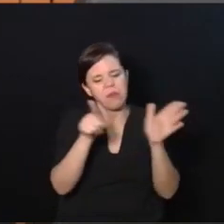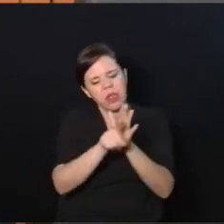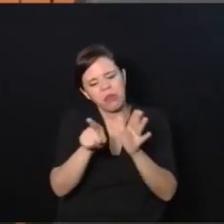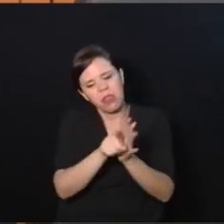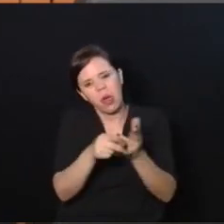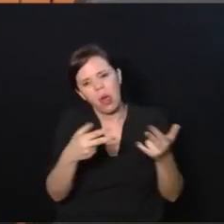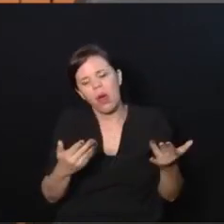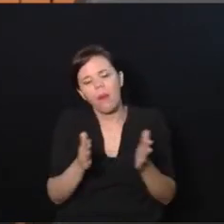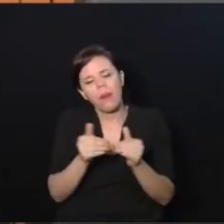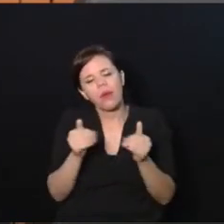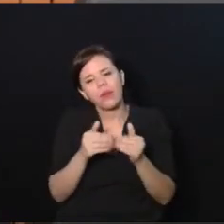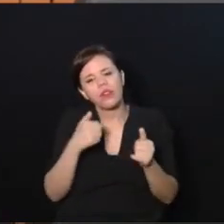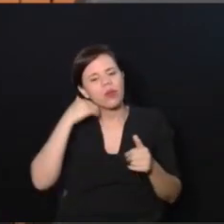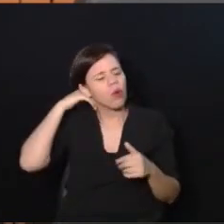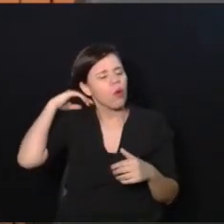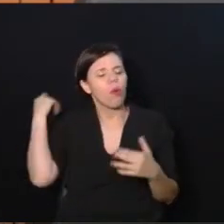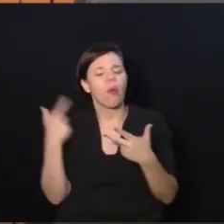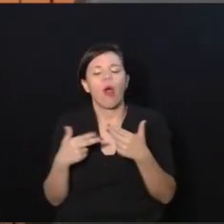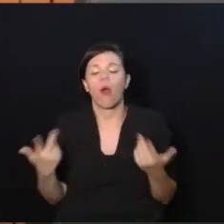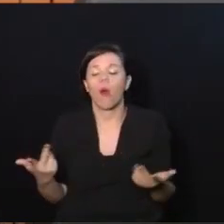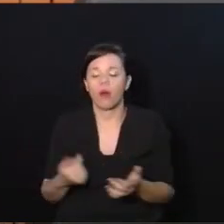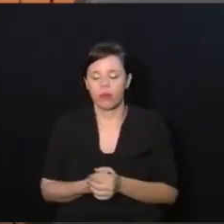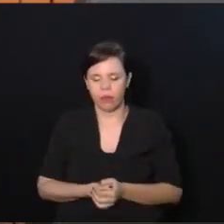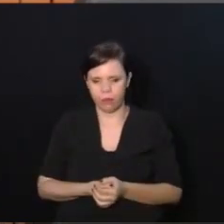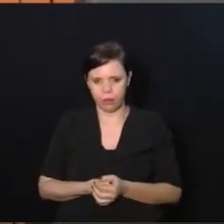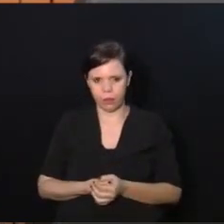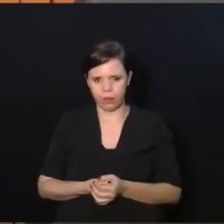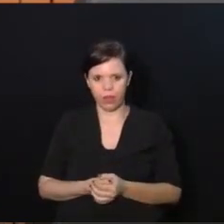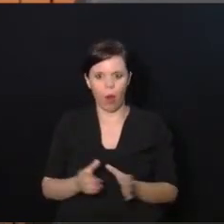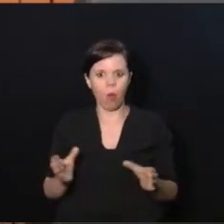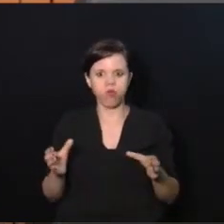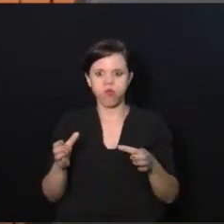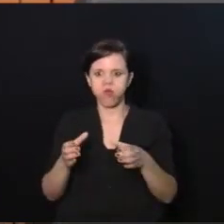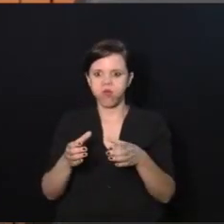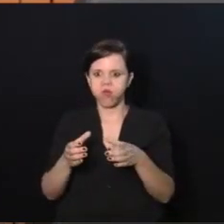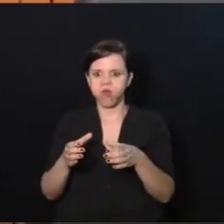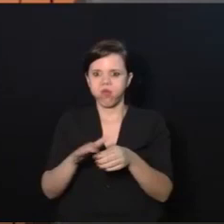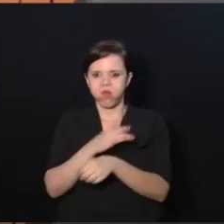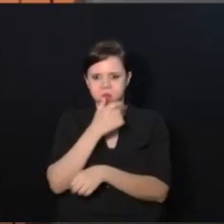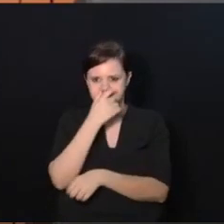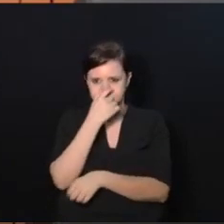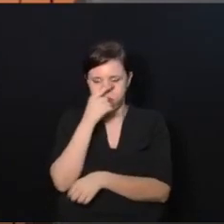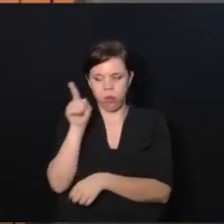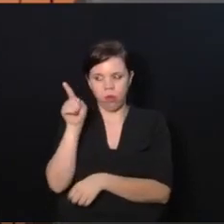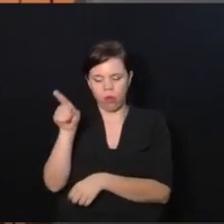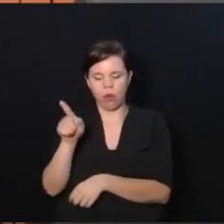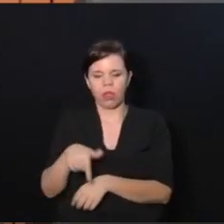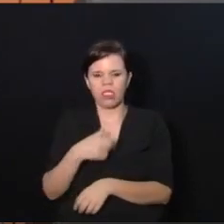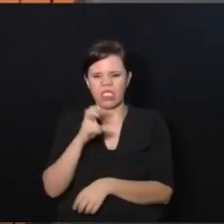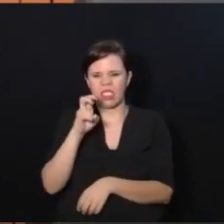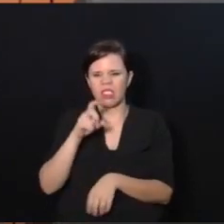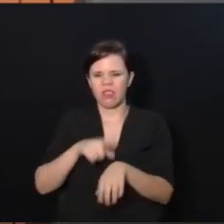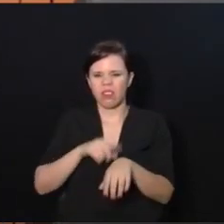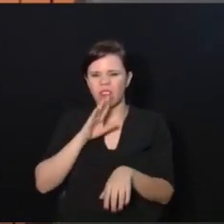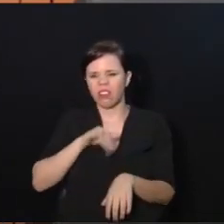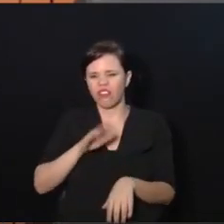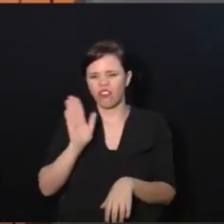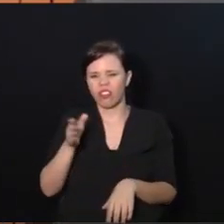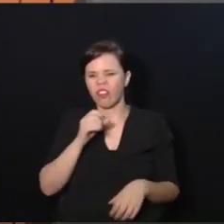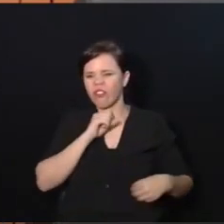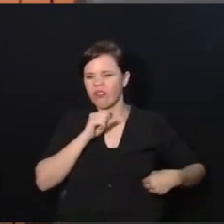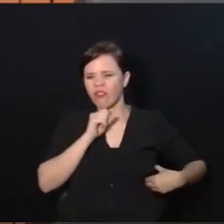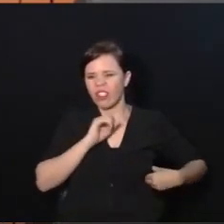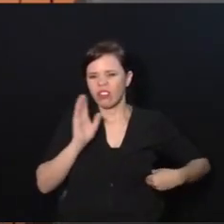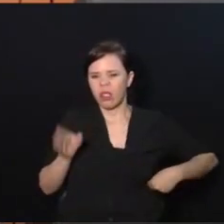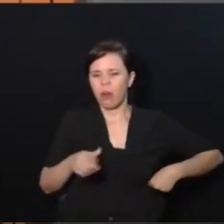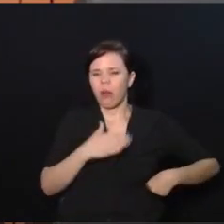coisa, para pedir alguma coisa, e era lotado. Quando chega às cinco horas da tarde, Chico já estava até meio velhinho, não sei se vocês sabem, mas Chico